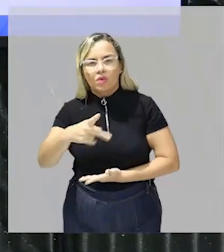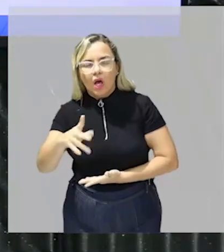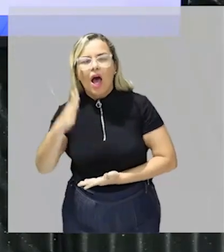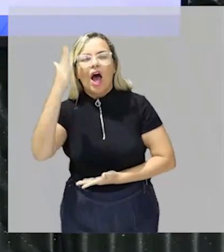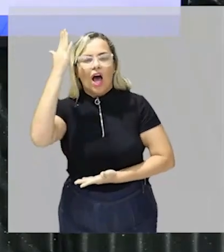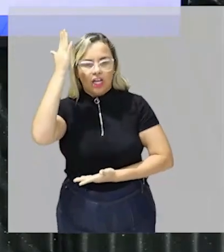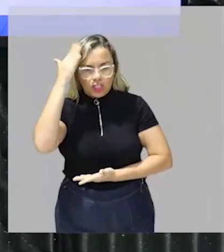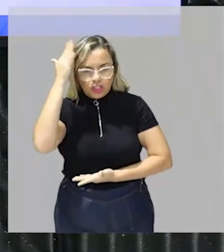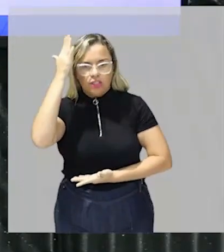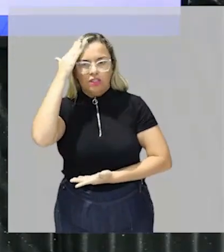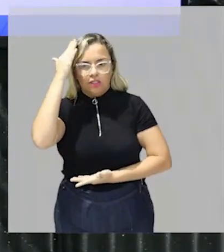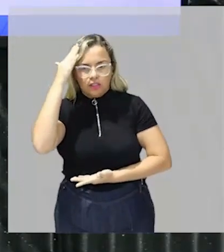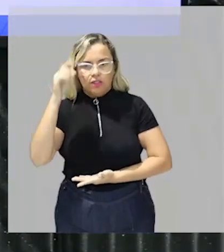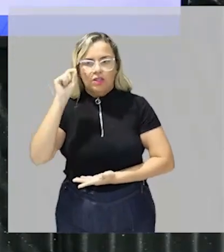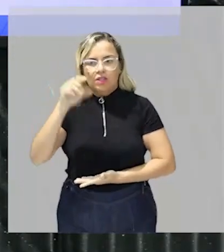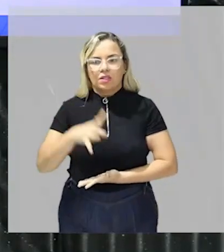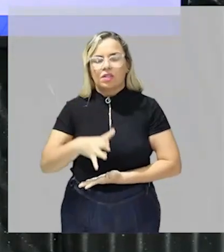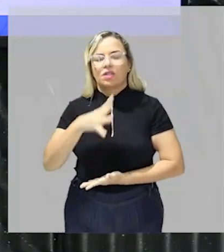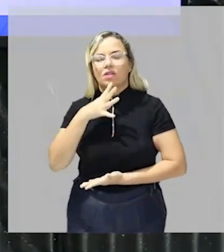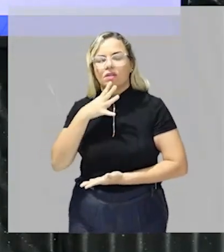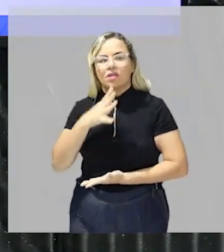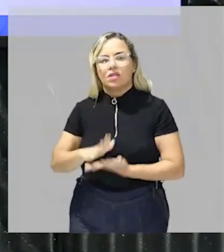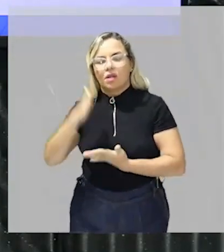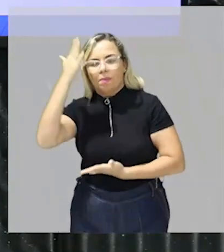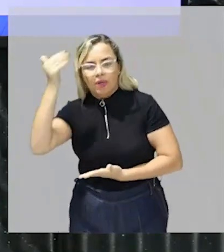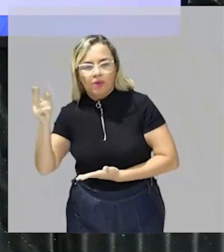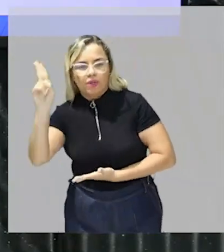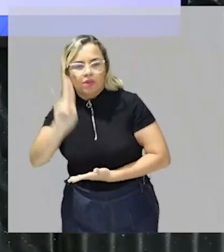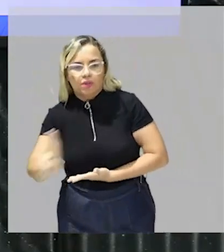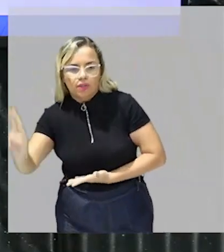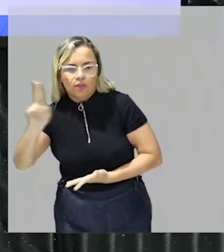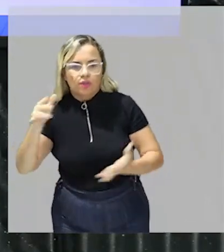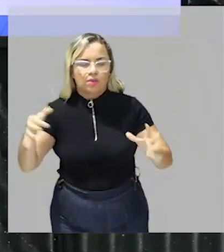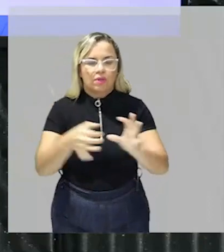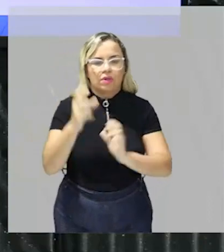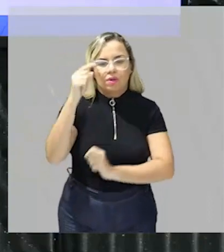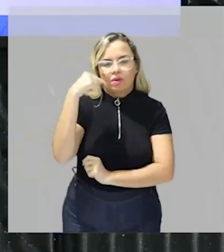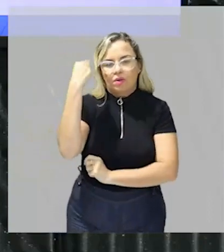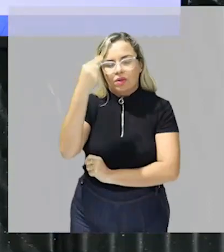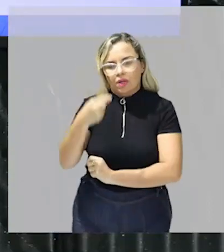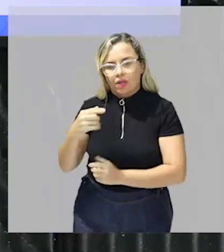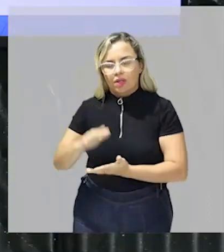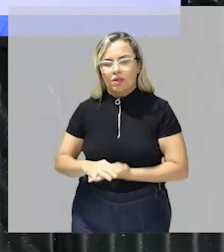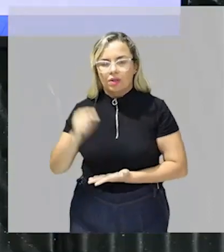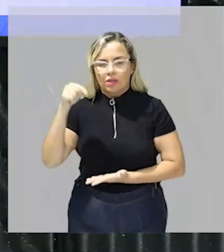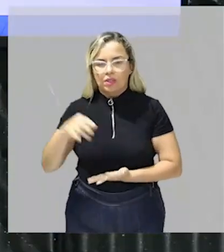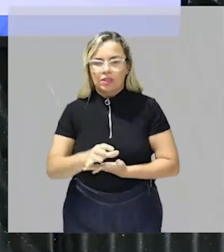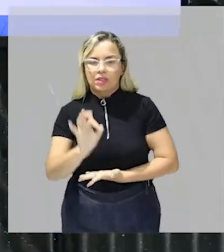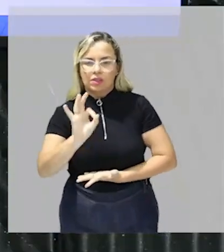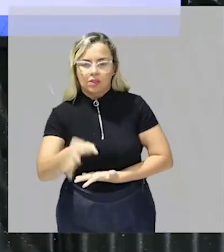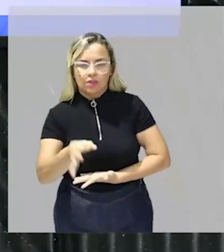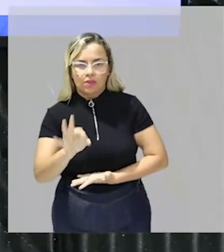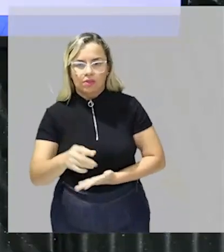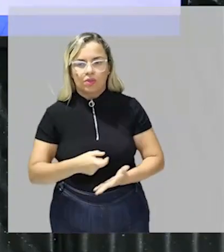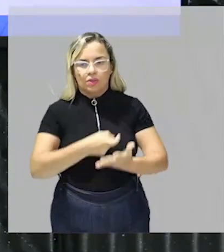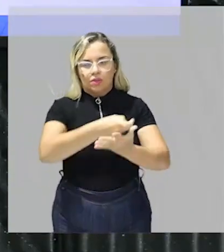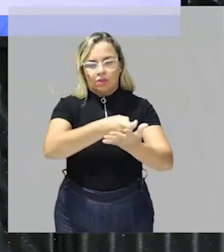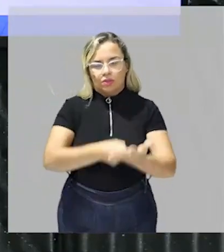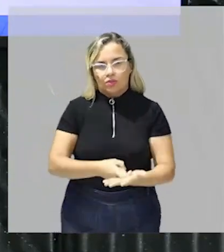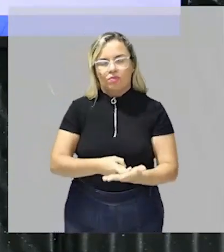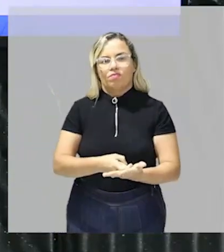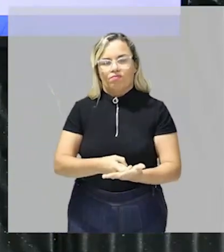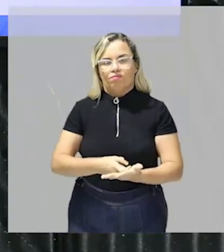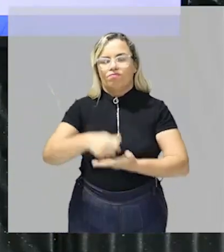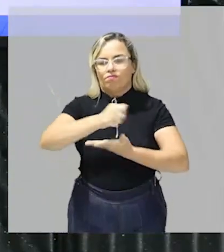desse modo conhecer e saber usar os conectores em espanhol de modo adequado torna o seu